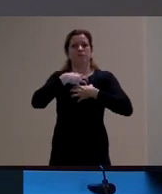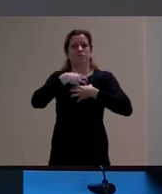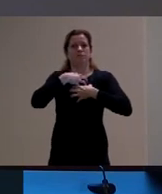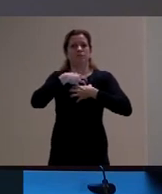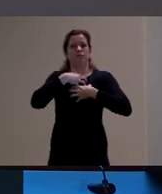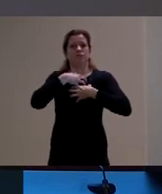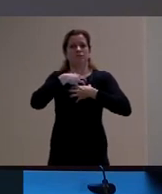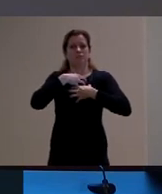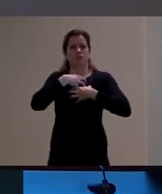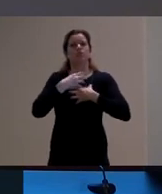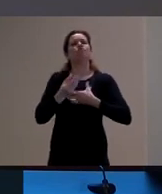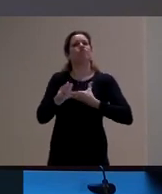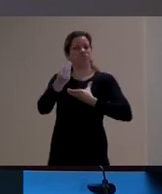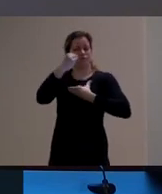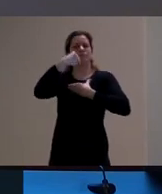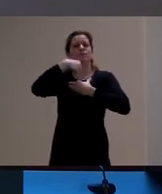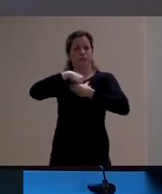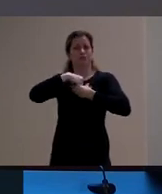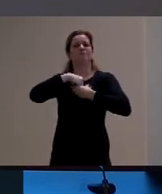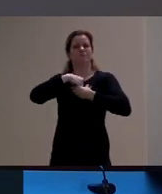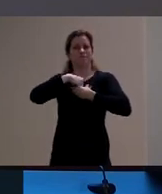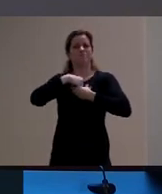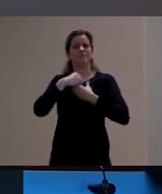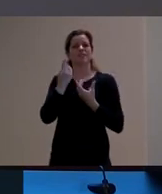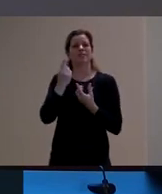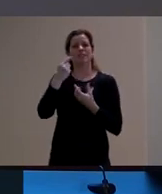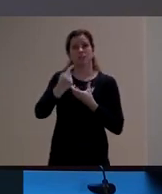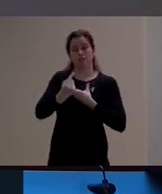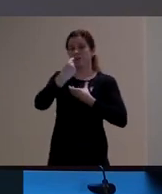vai pensar na infância como